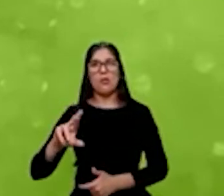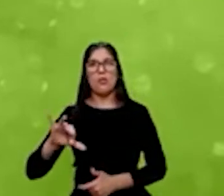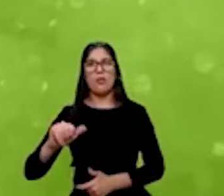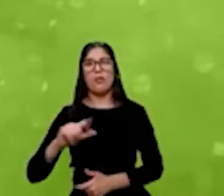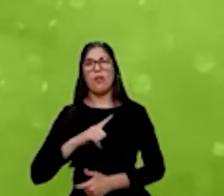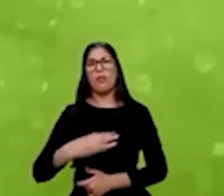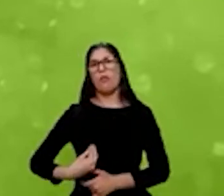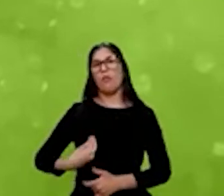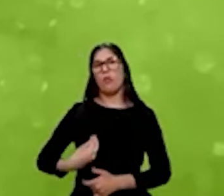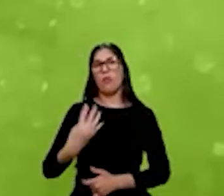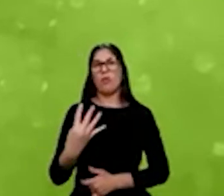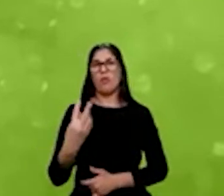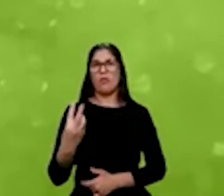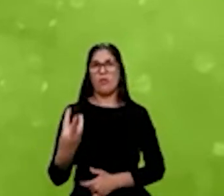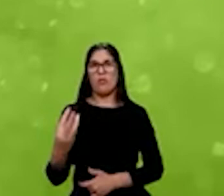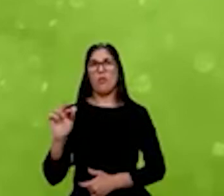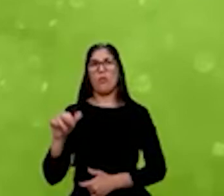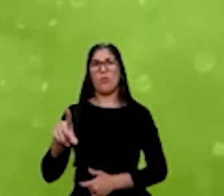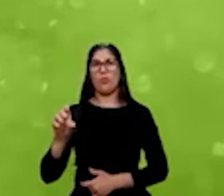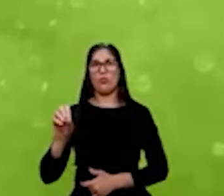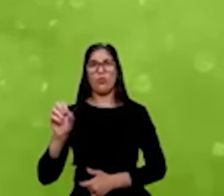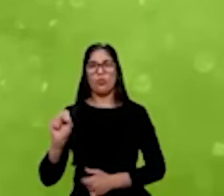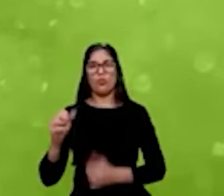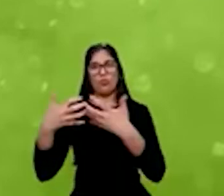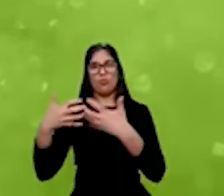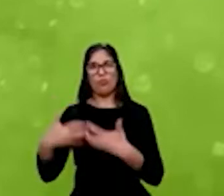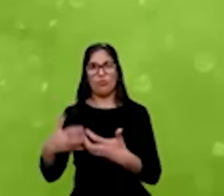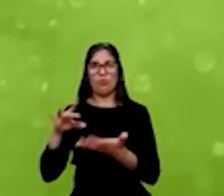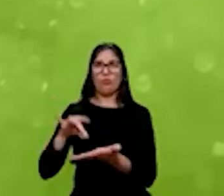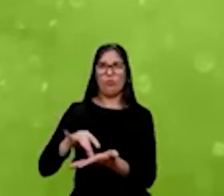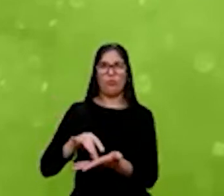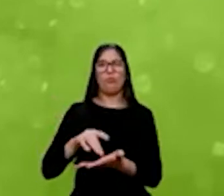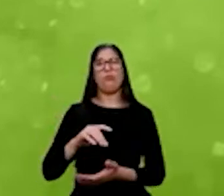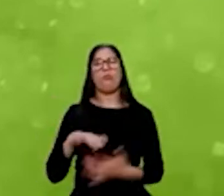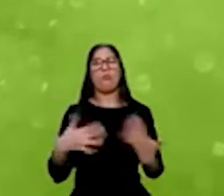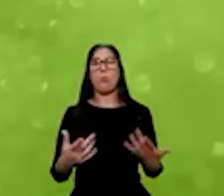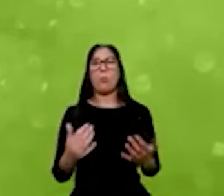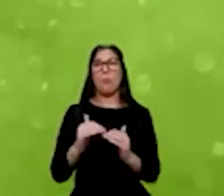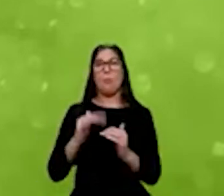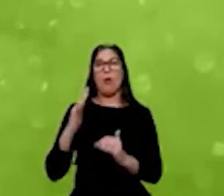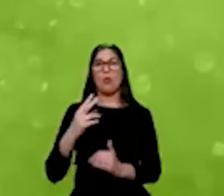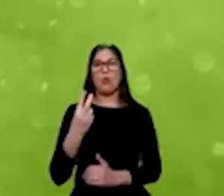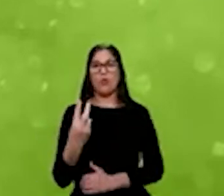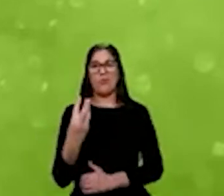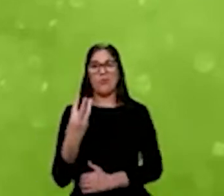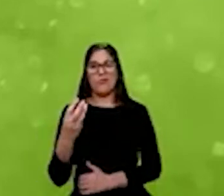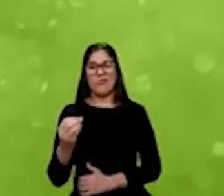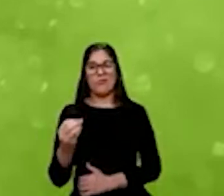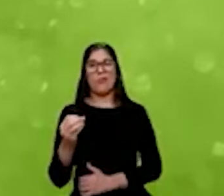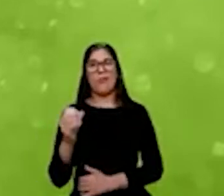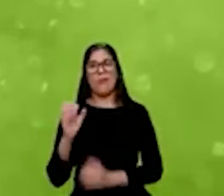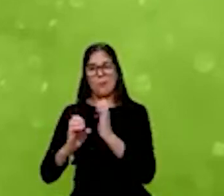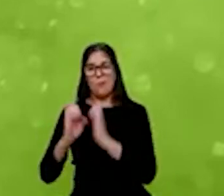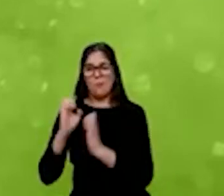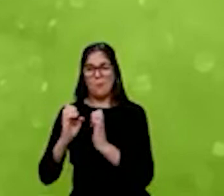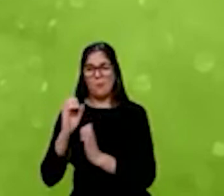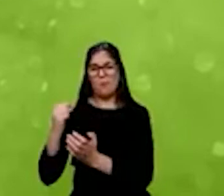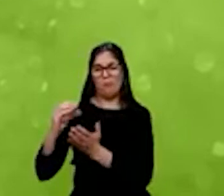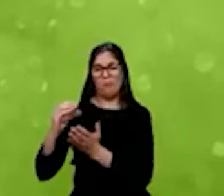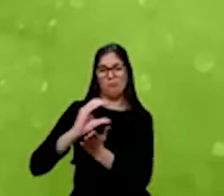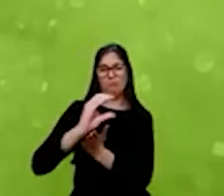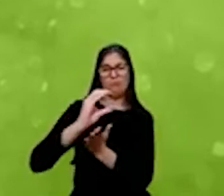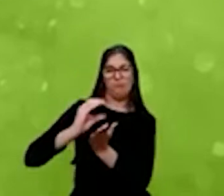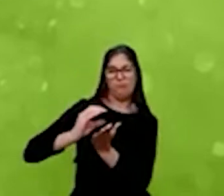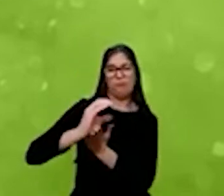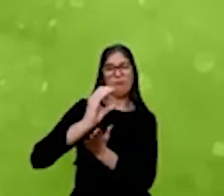ativos. Isso faz com que a gente tenha mais de 230 empresas investidas indiretamente através